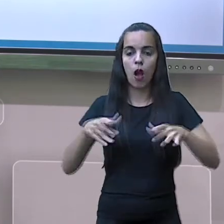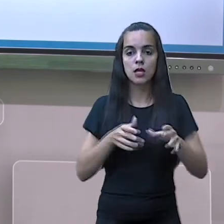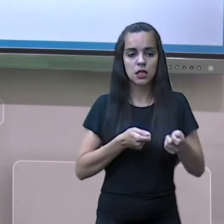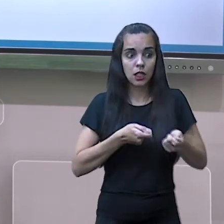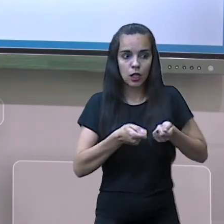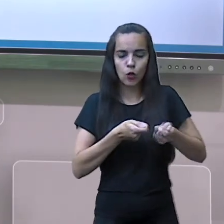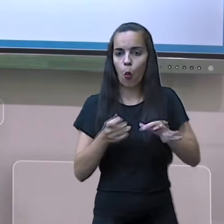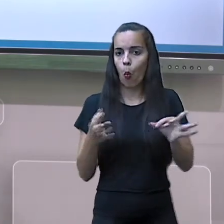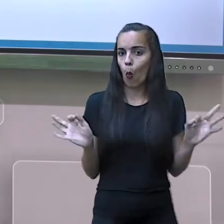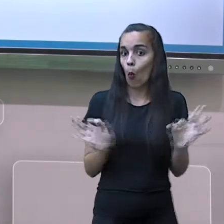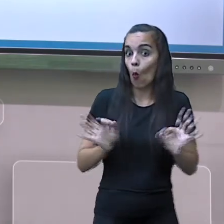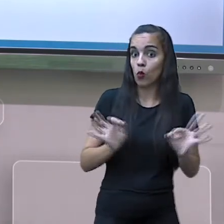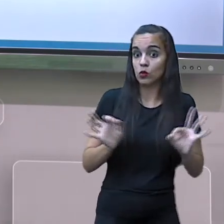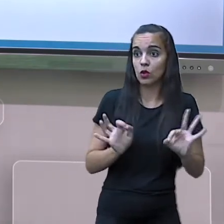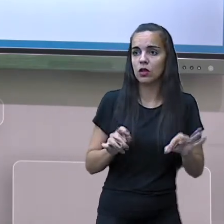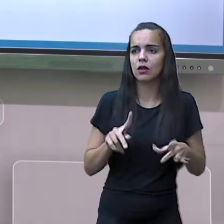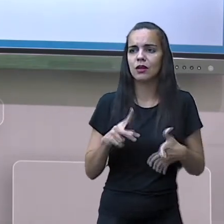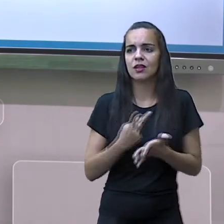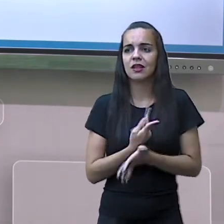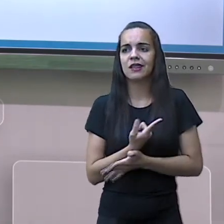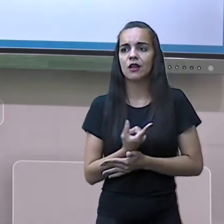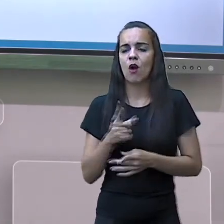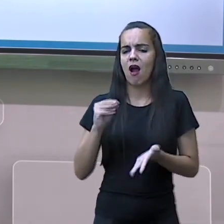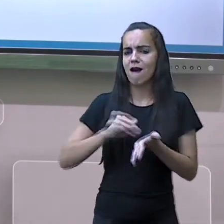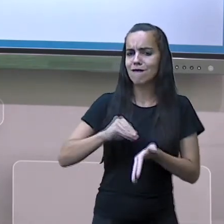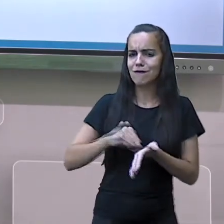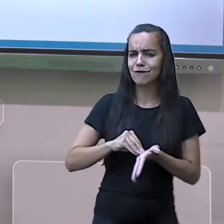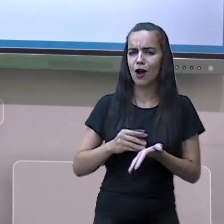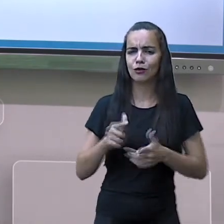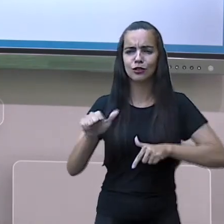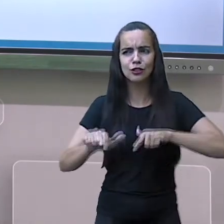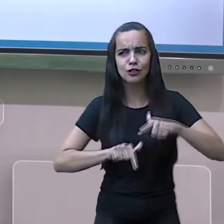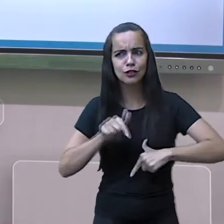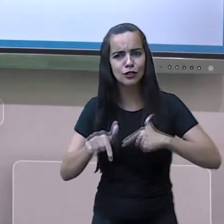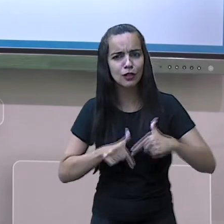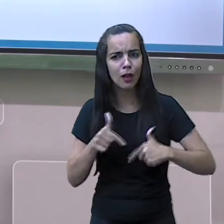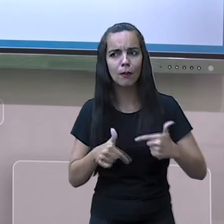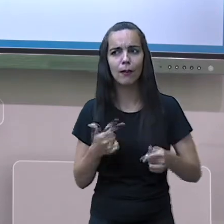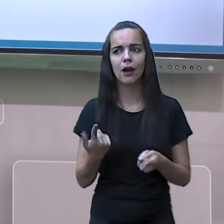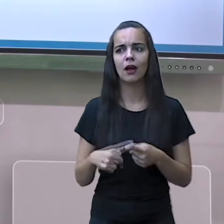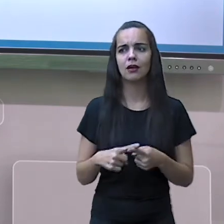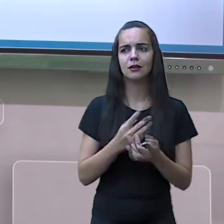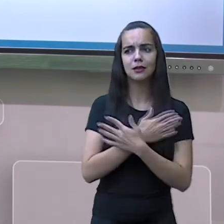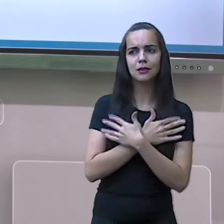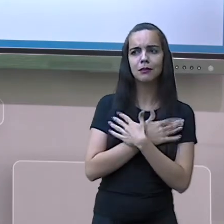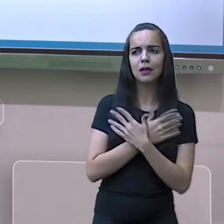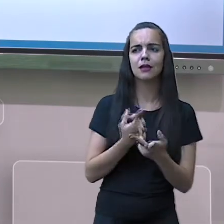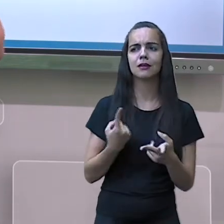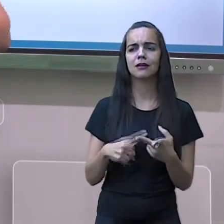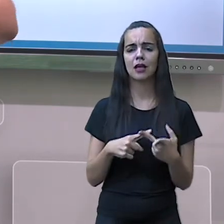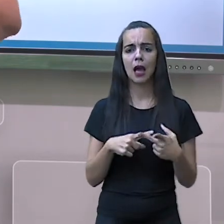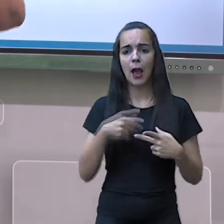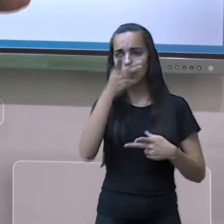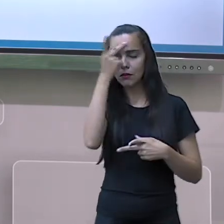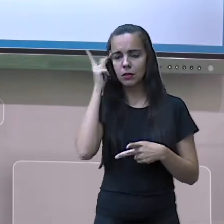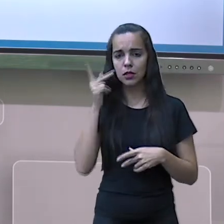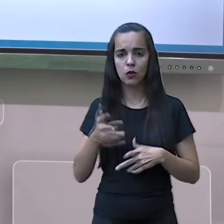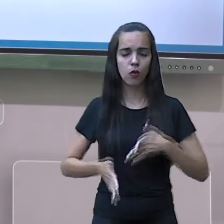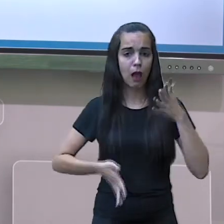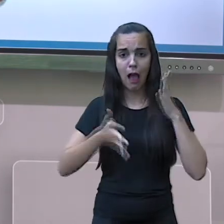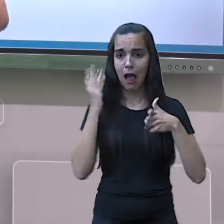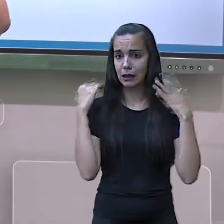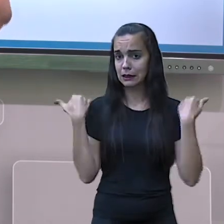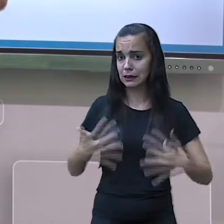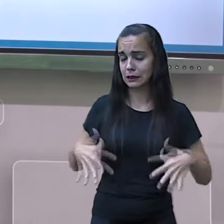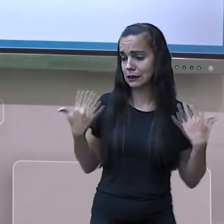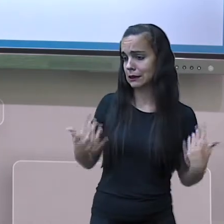cidades acaba gerando desemprego, o desemprego acaba levando ao desespero e, muitas das vezes, à